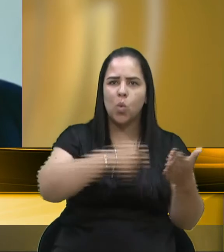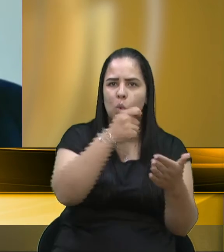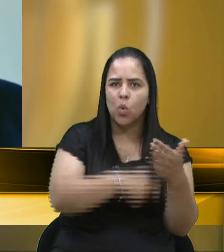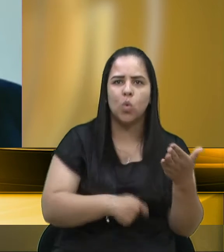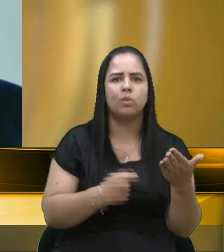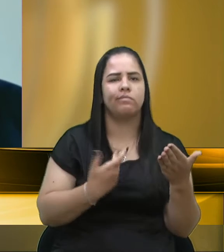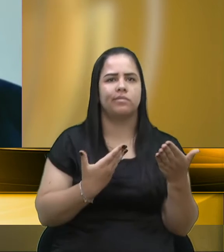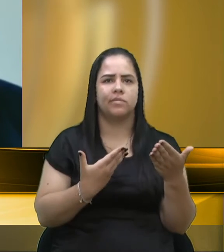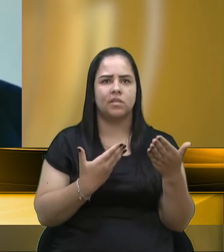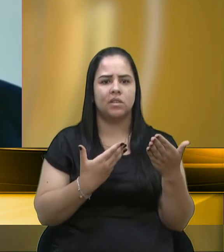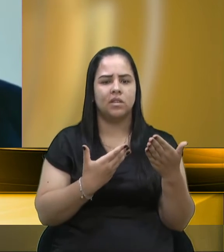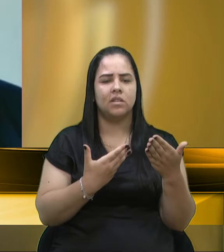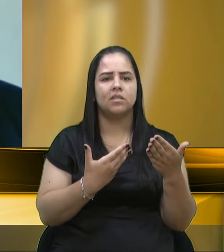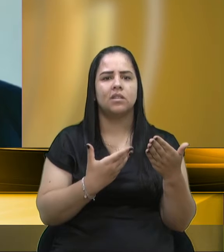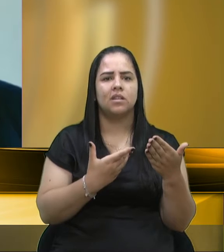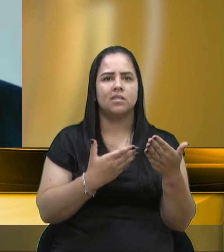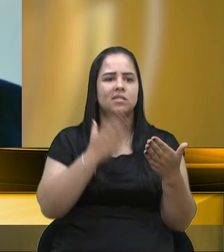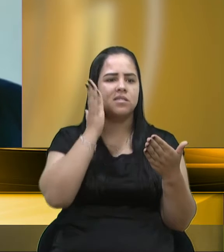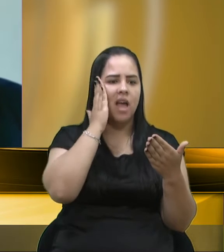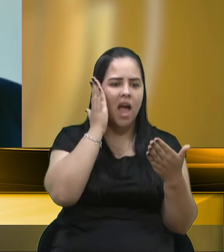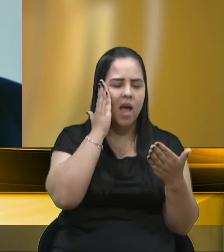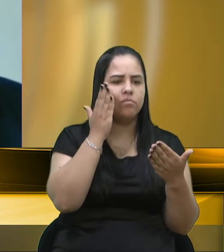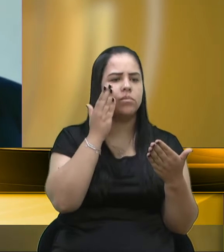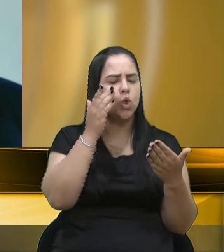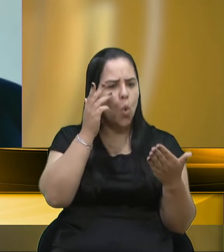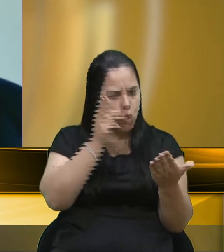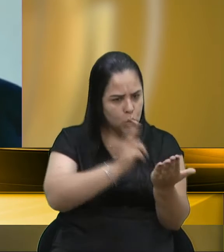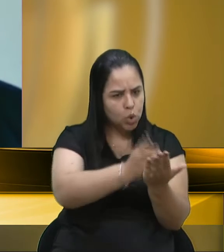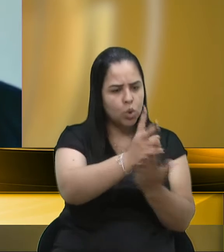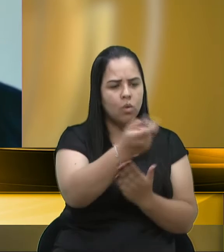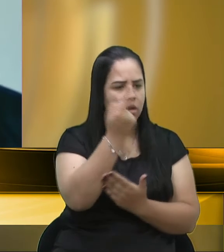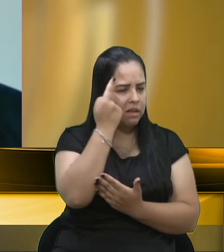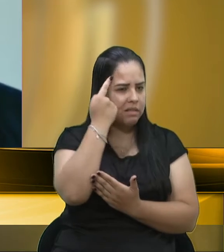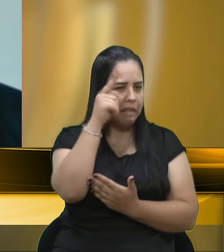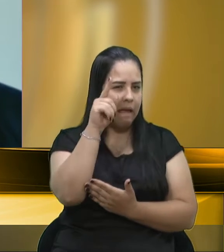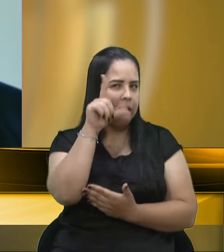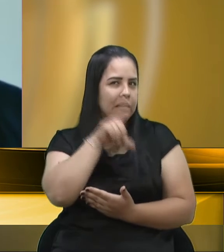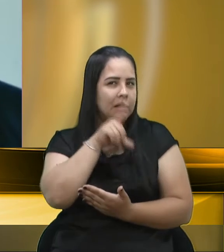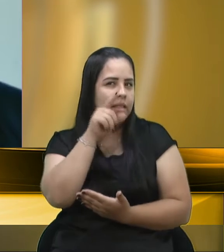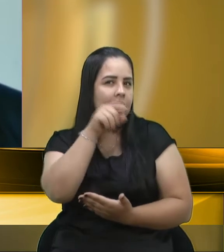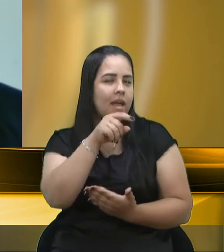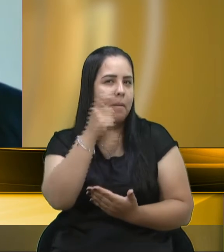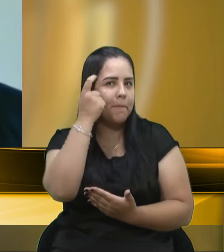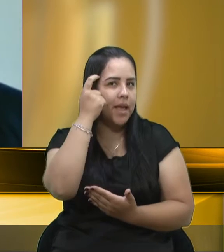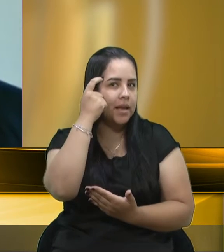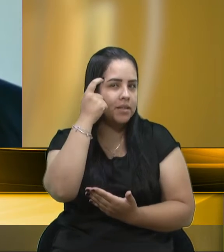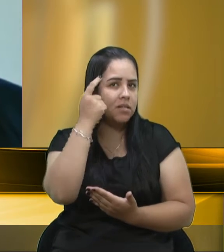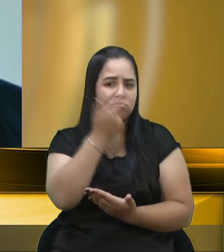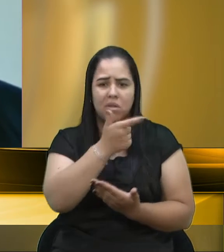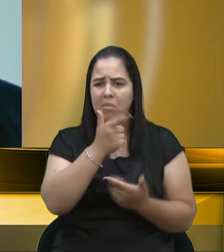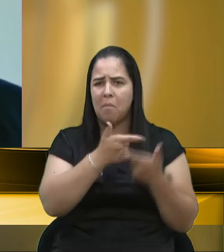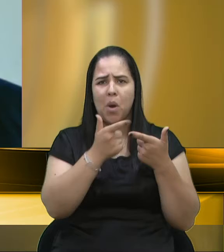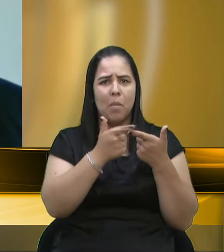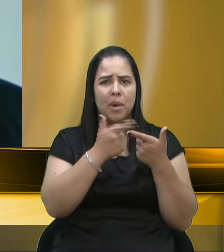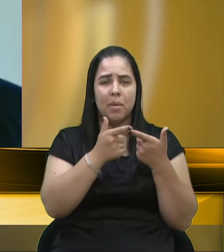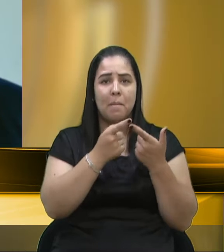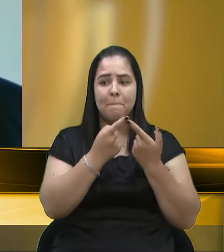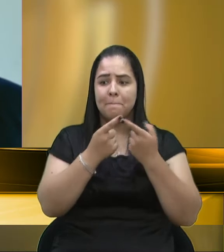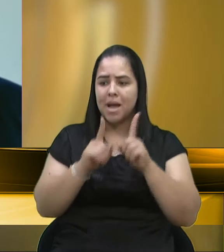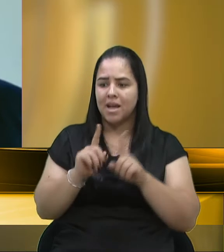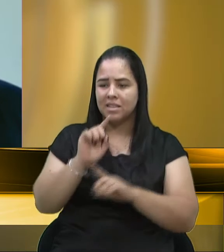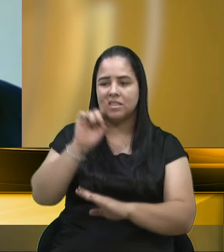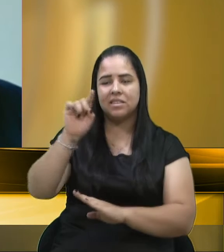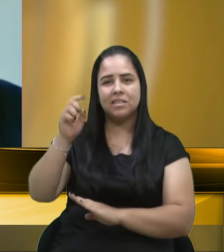firme na tua proposição, no que você pensa e sem problema nenhum. Agora, quem está?